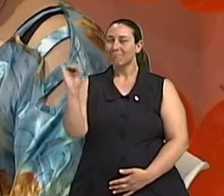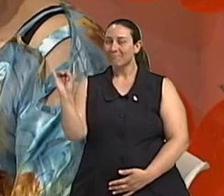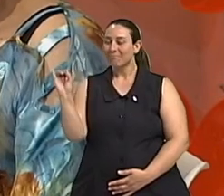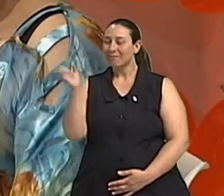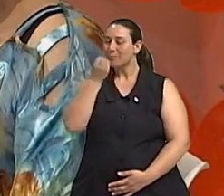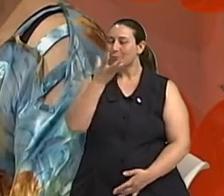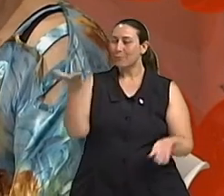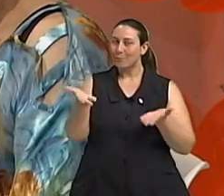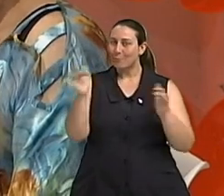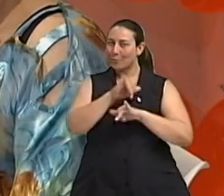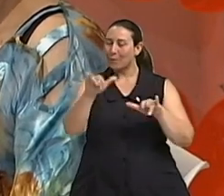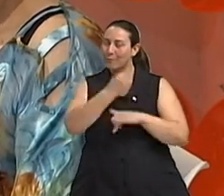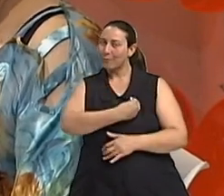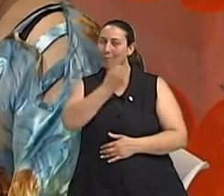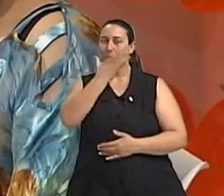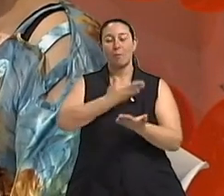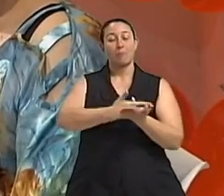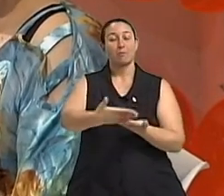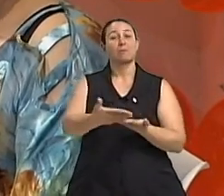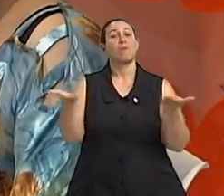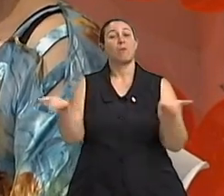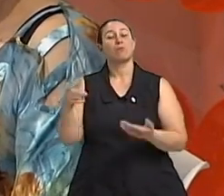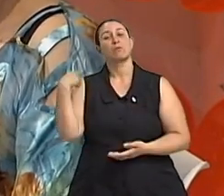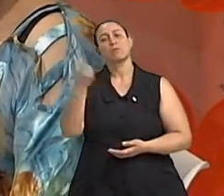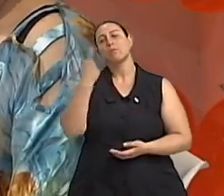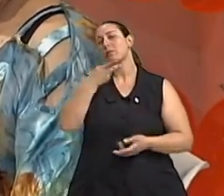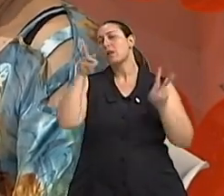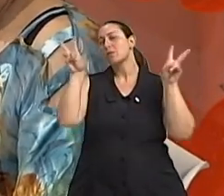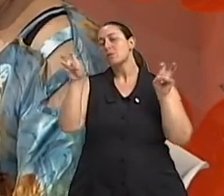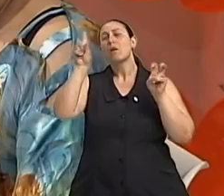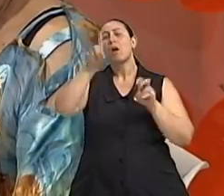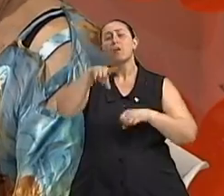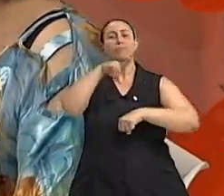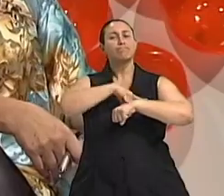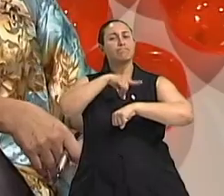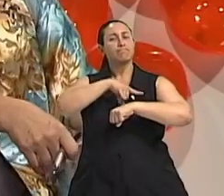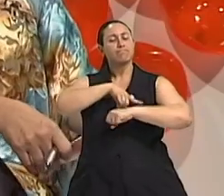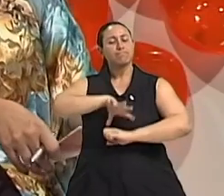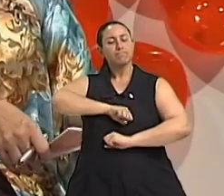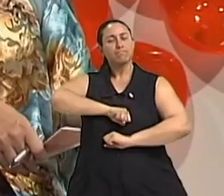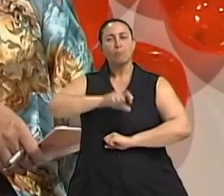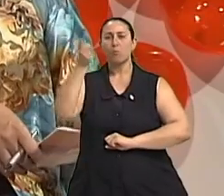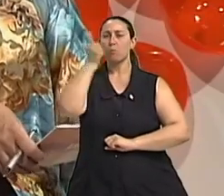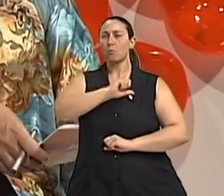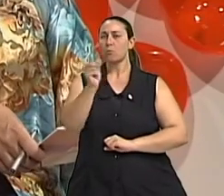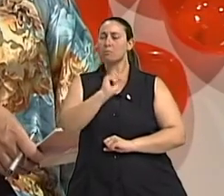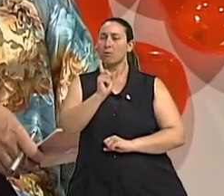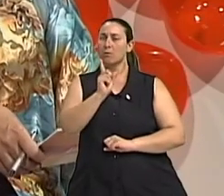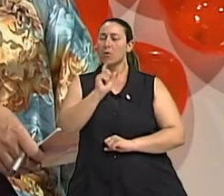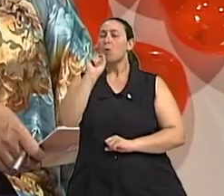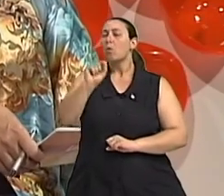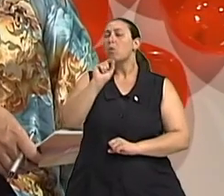O nosso Viva Bem está começando e hoje nós vamos falar sobre incontinência urinária. Para falar sobre esse